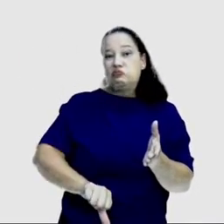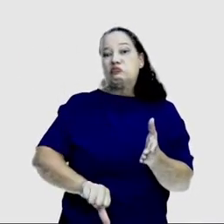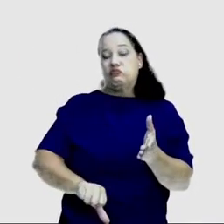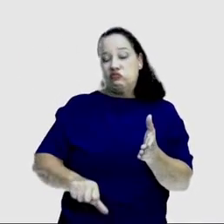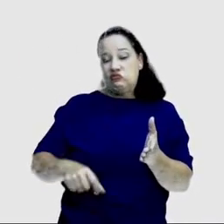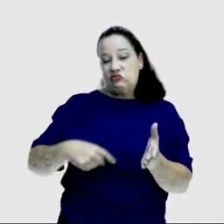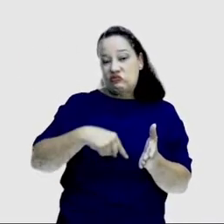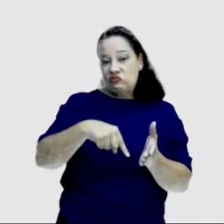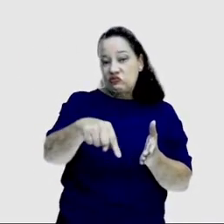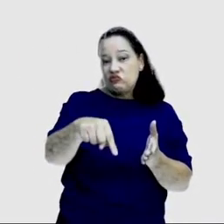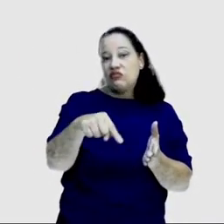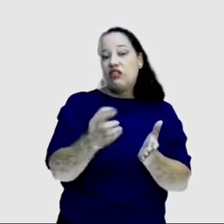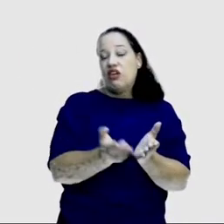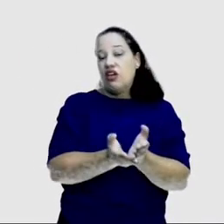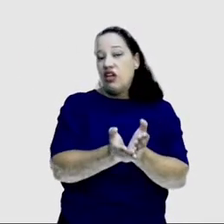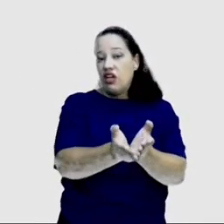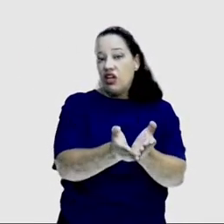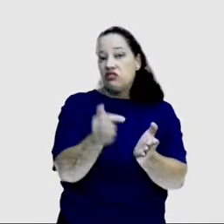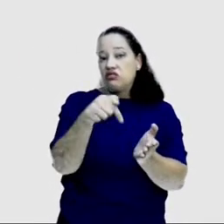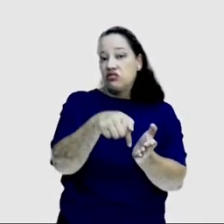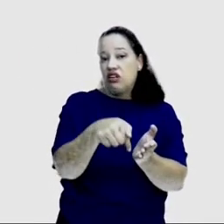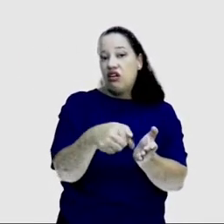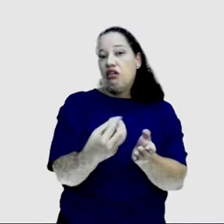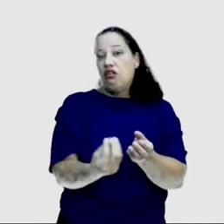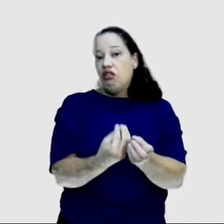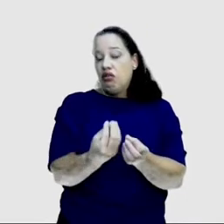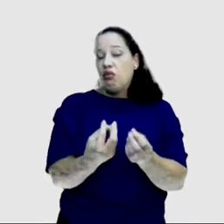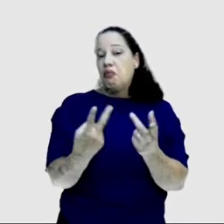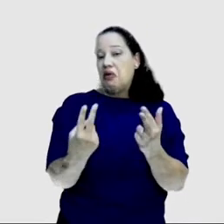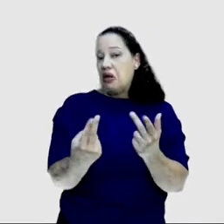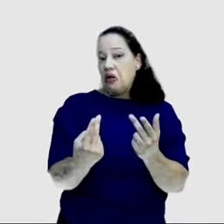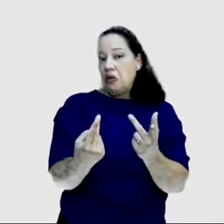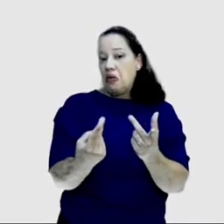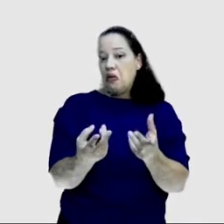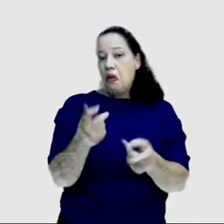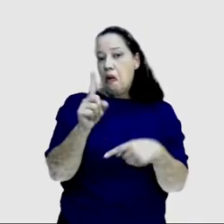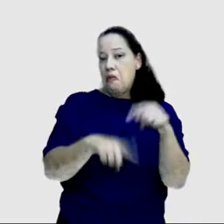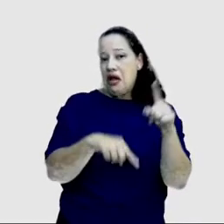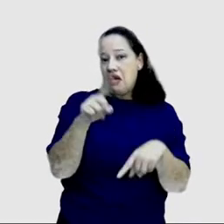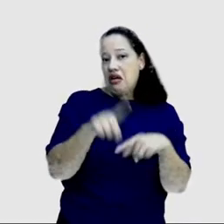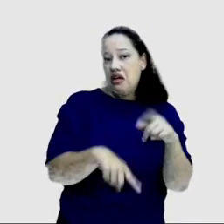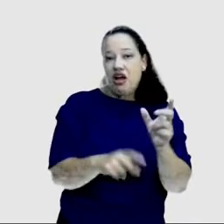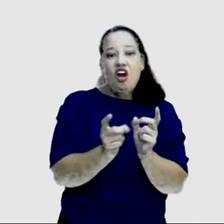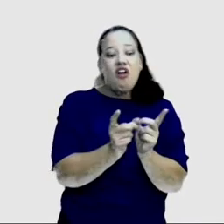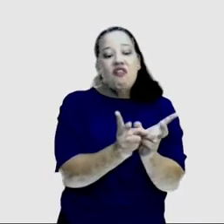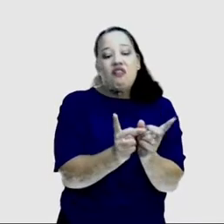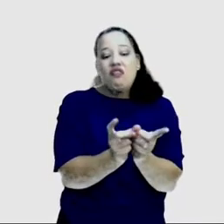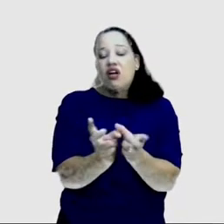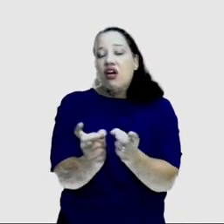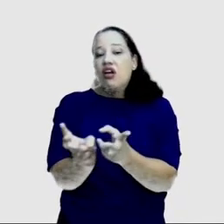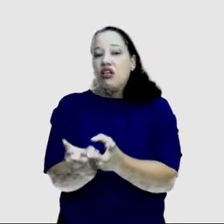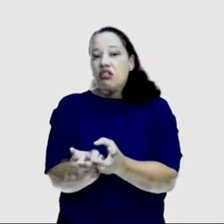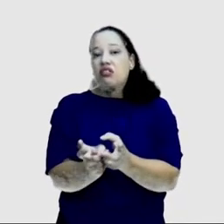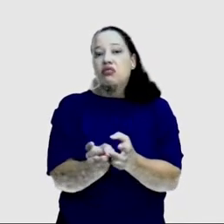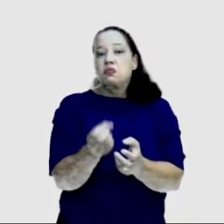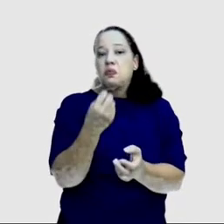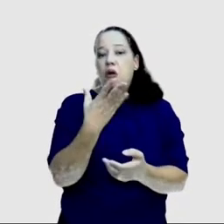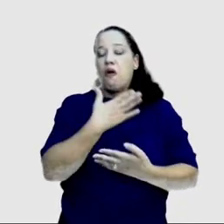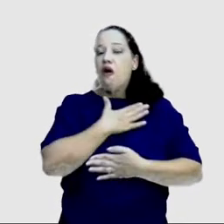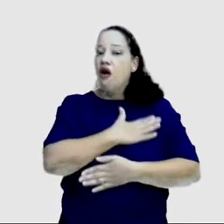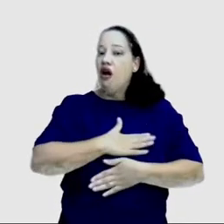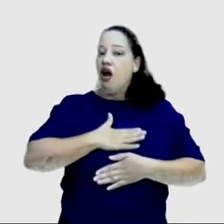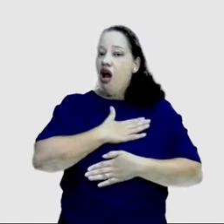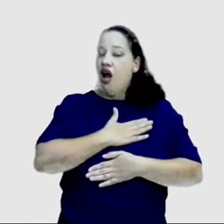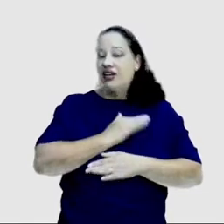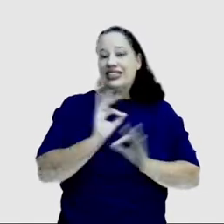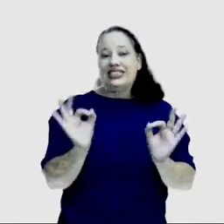eram conduzidos, muitas vezes, com mercadoria mesmo. Sem que tivesse nenhum tipo de conforto ou de